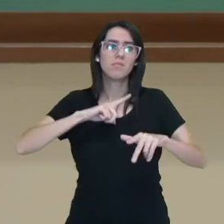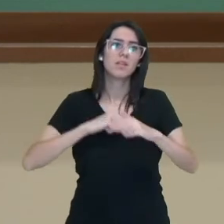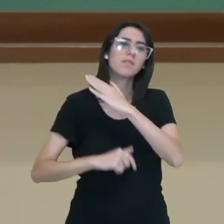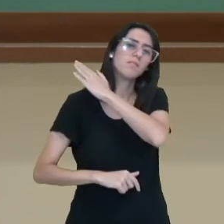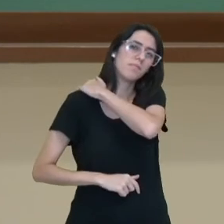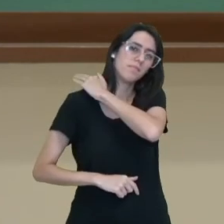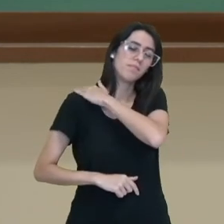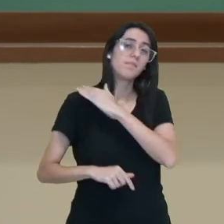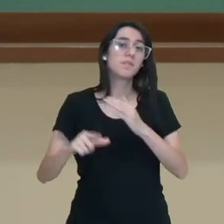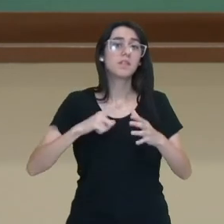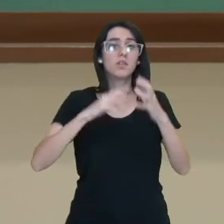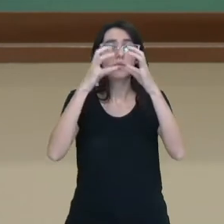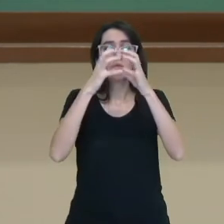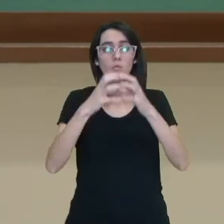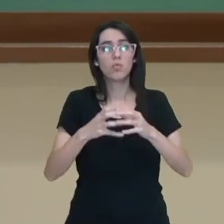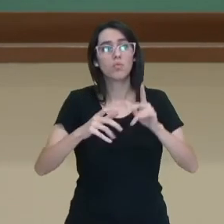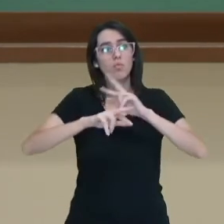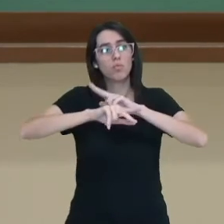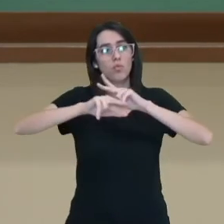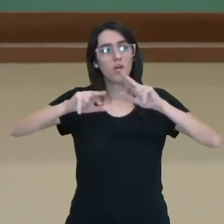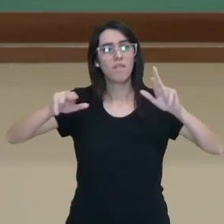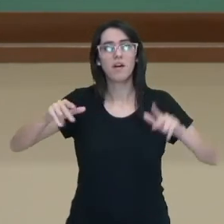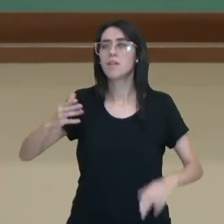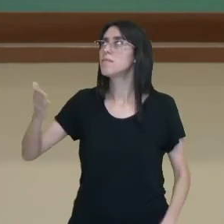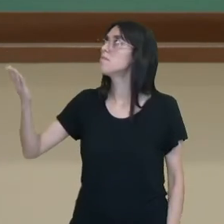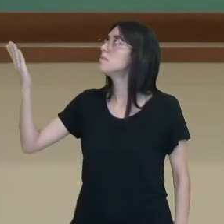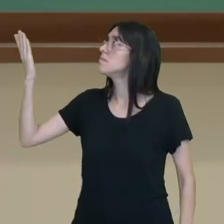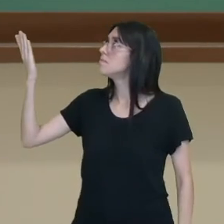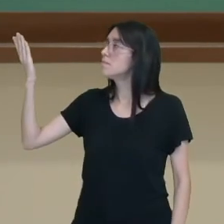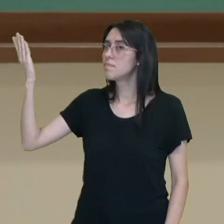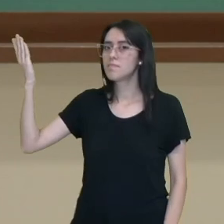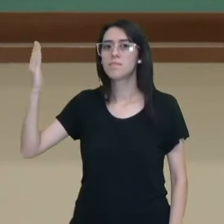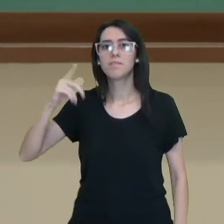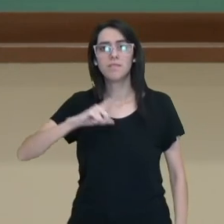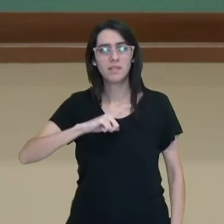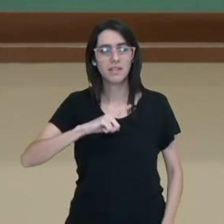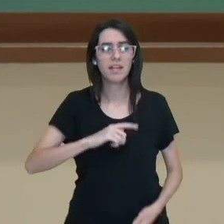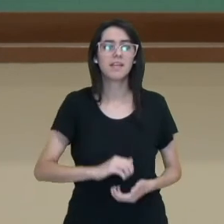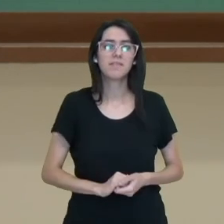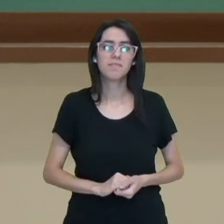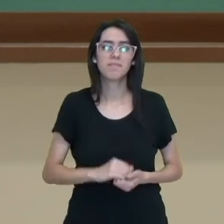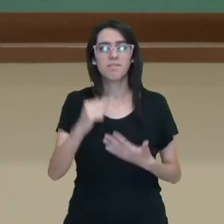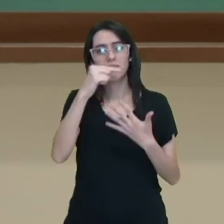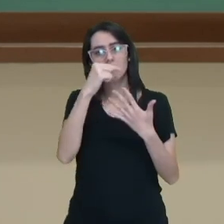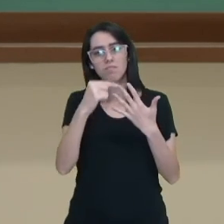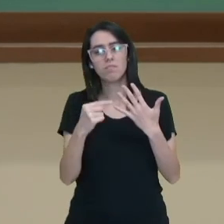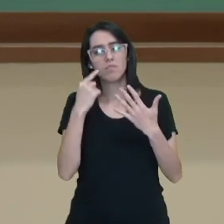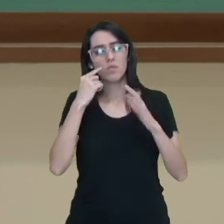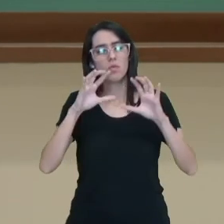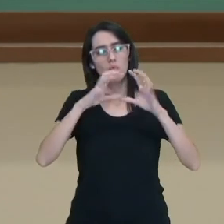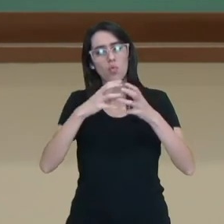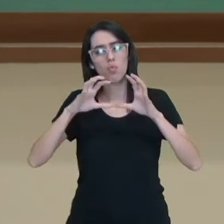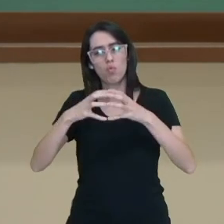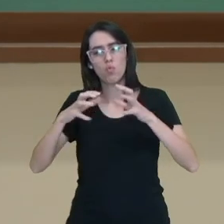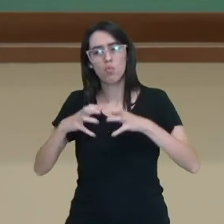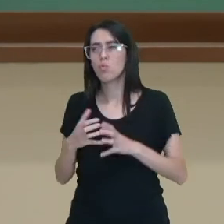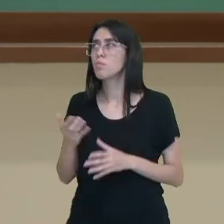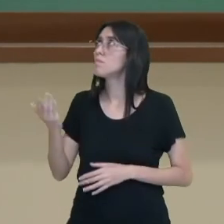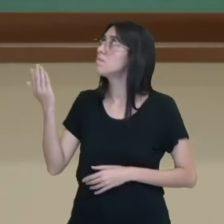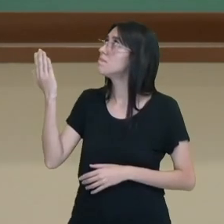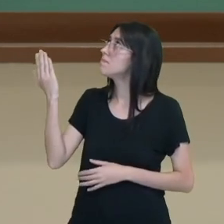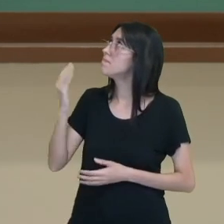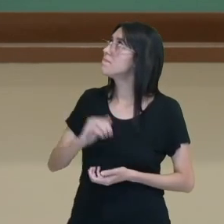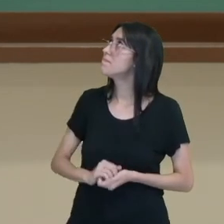dos mamíferos, a gente tem várias subclasses, né, vários grupos, que é a prototéria, por exemplo, téria, né, dentro do grupo téria, gente tem a